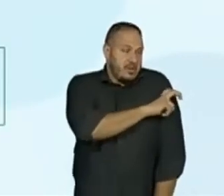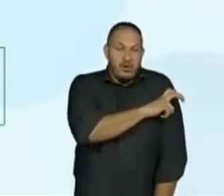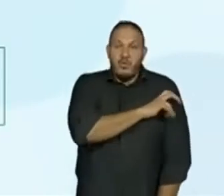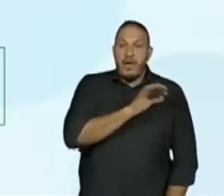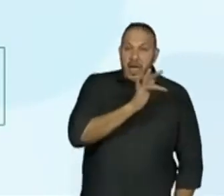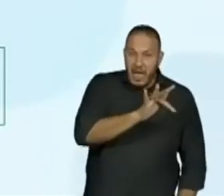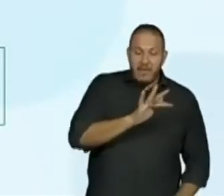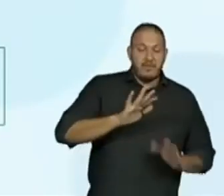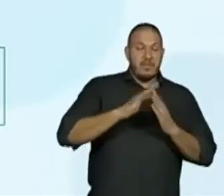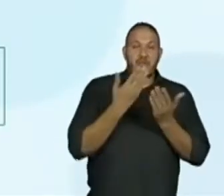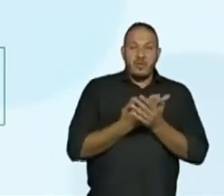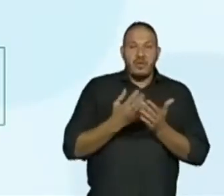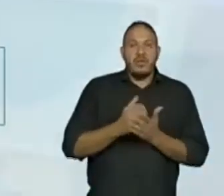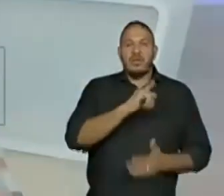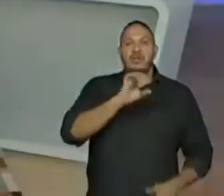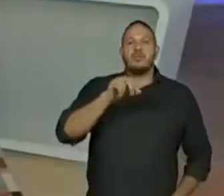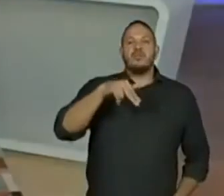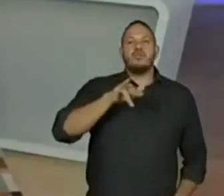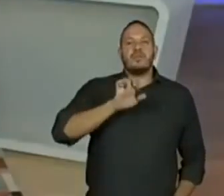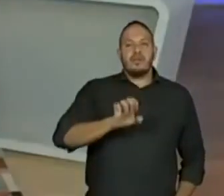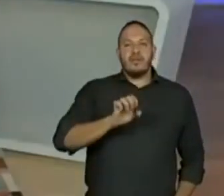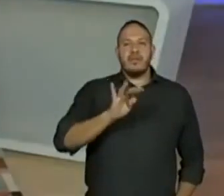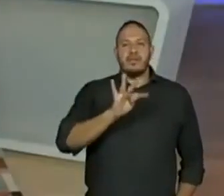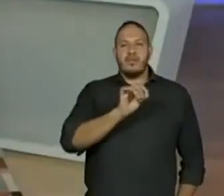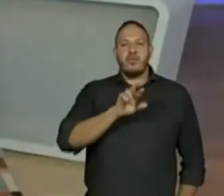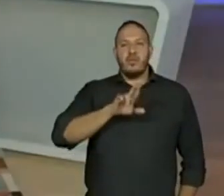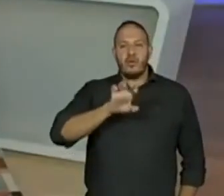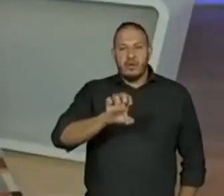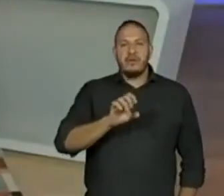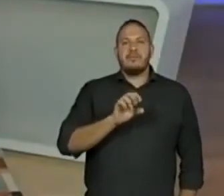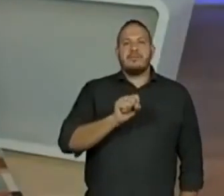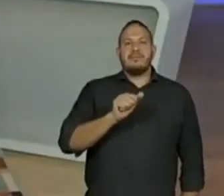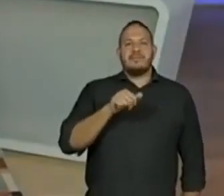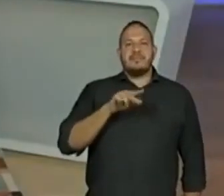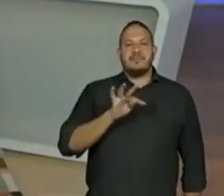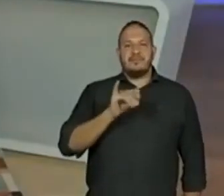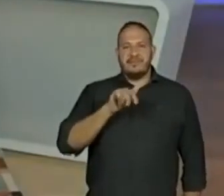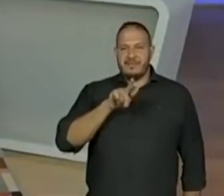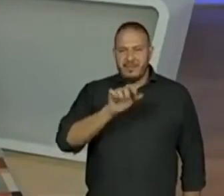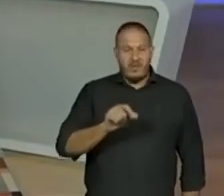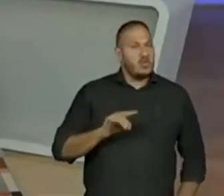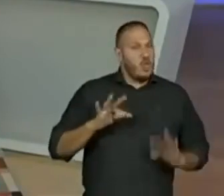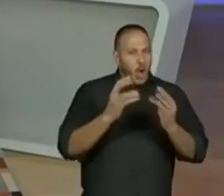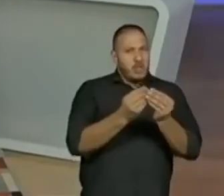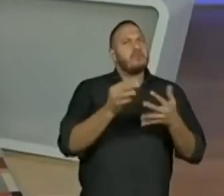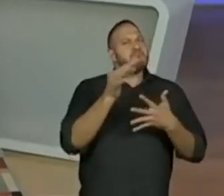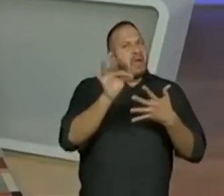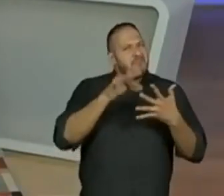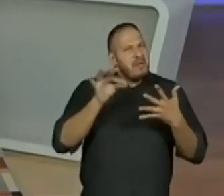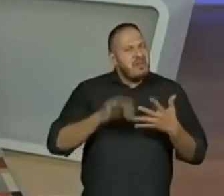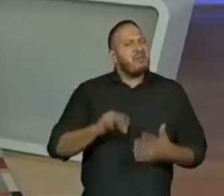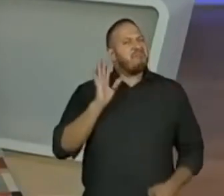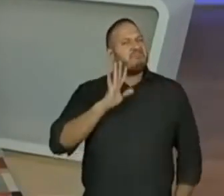Santiago. Acertaram todos. Legal. Muito bom. E aí?